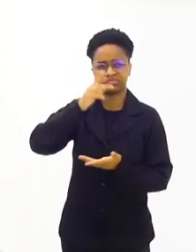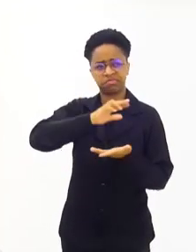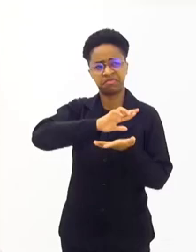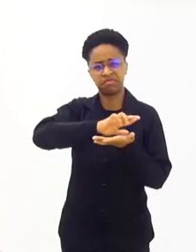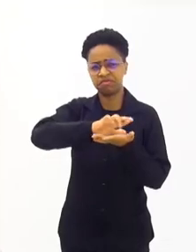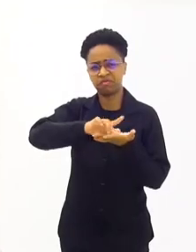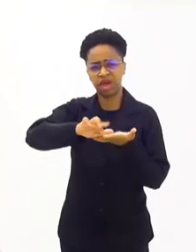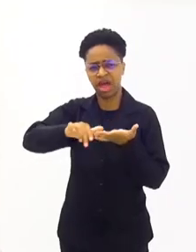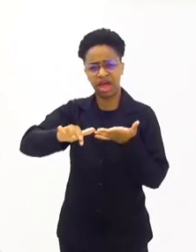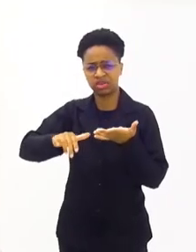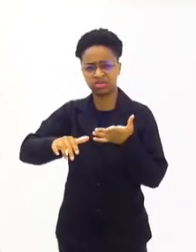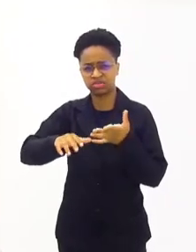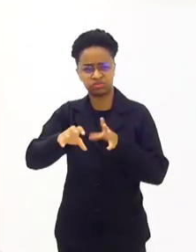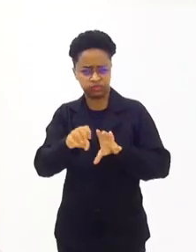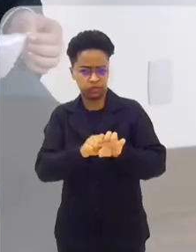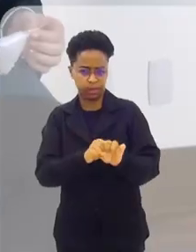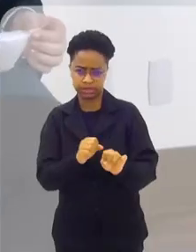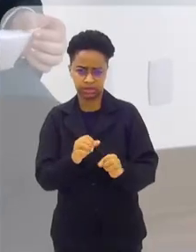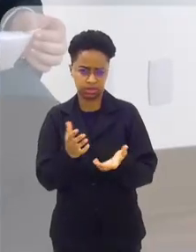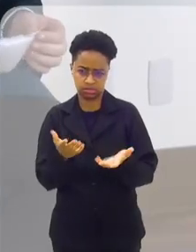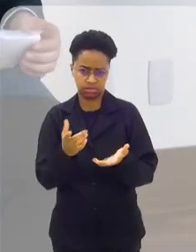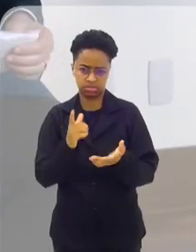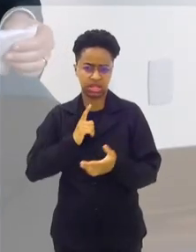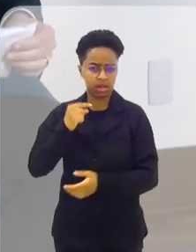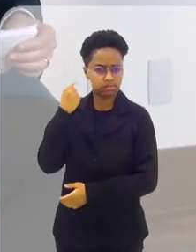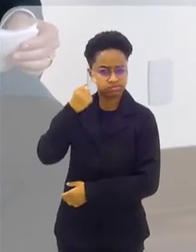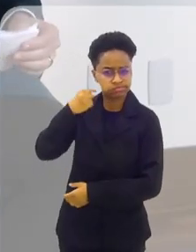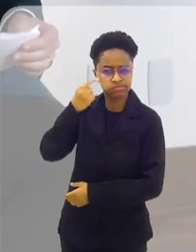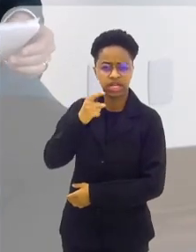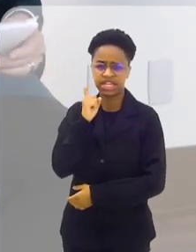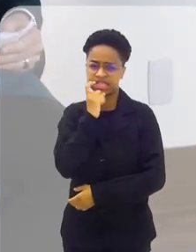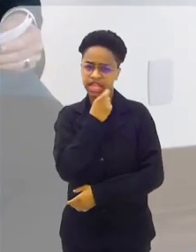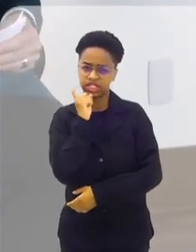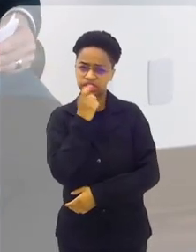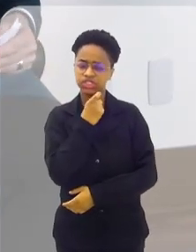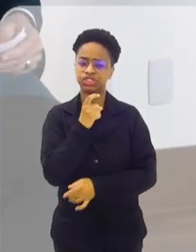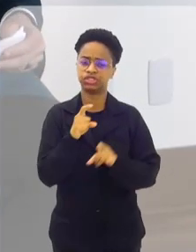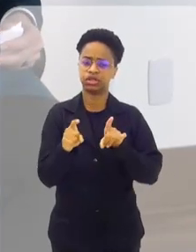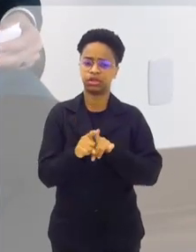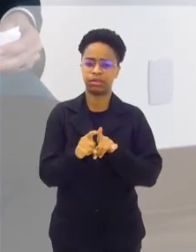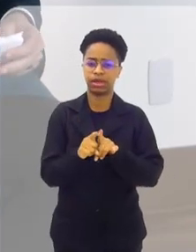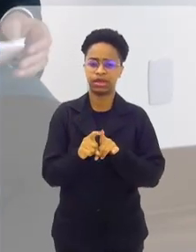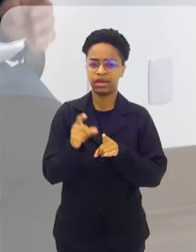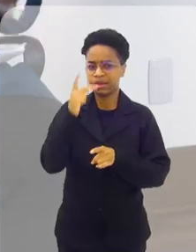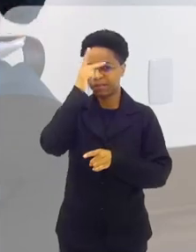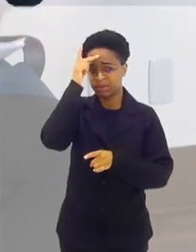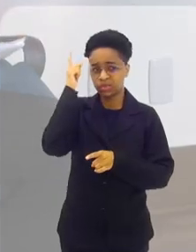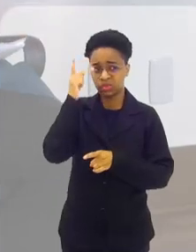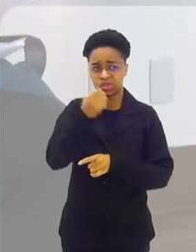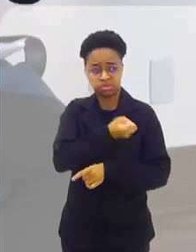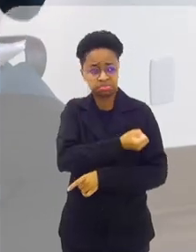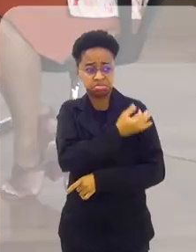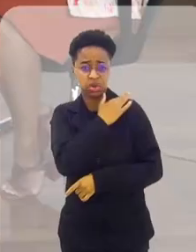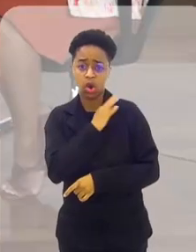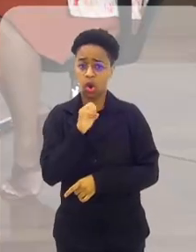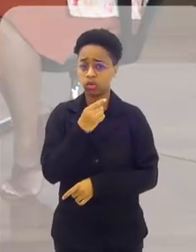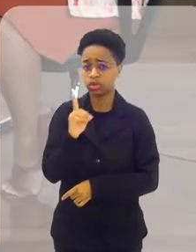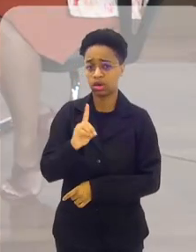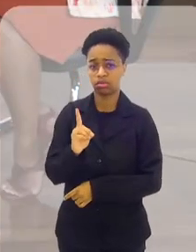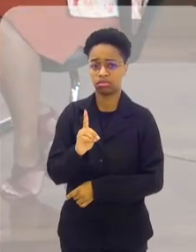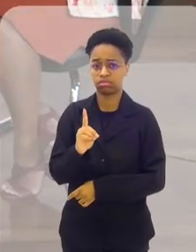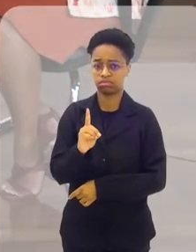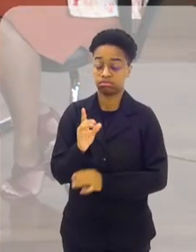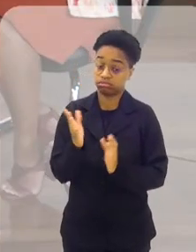várias formações, né? Desde advogados, dentistas, pessoas com escolaridade ou não.